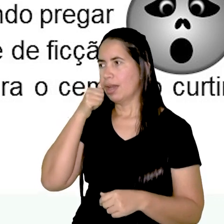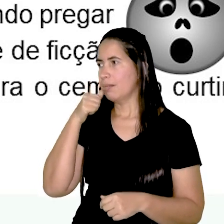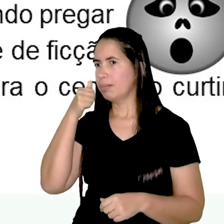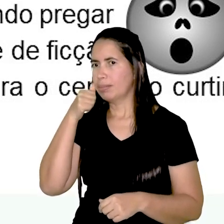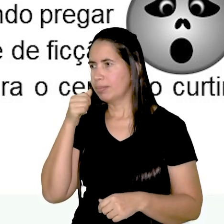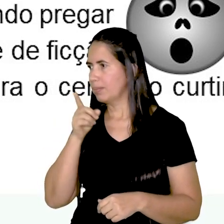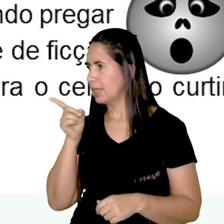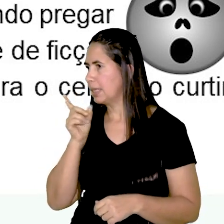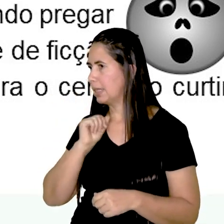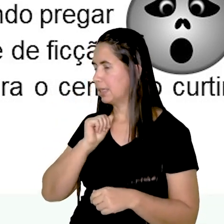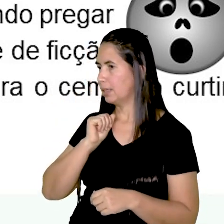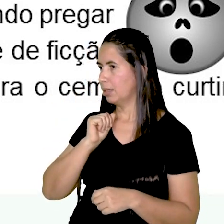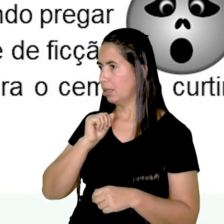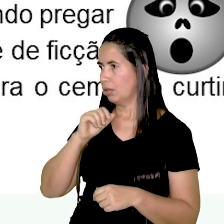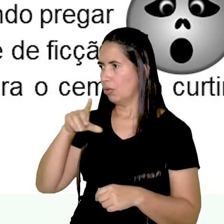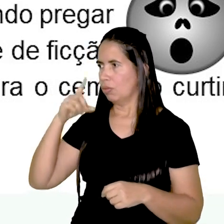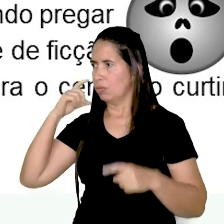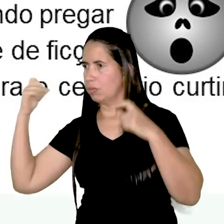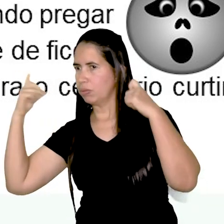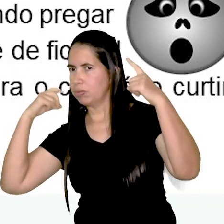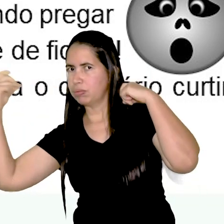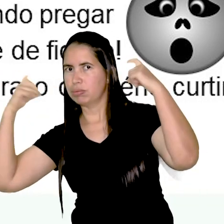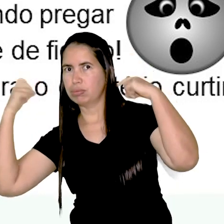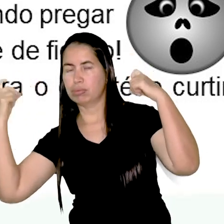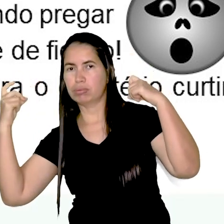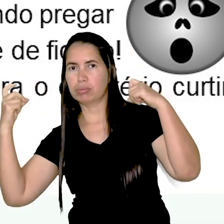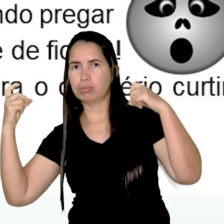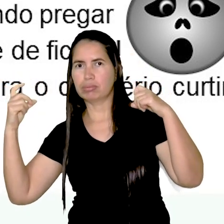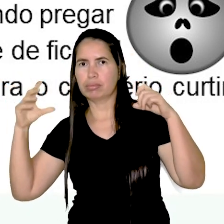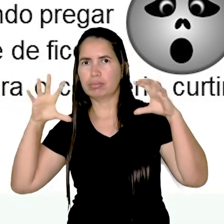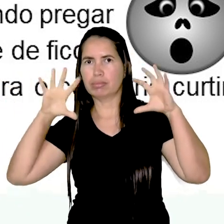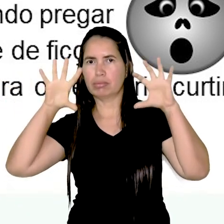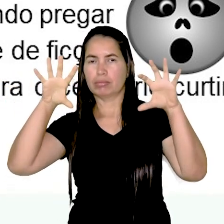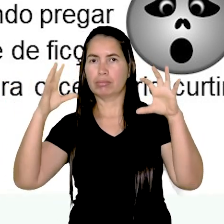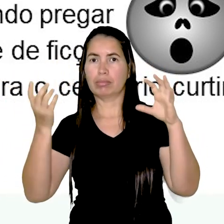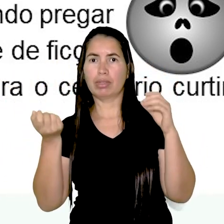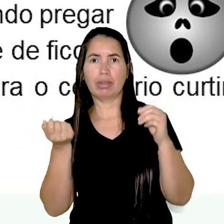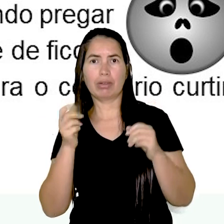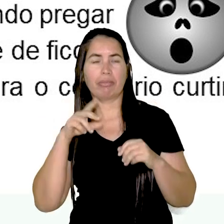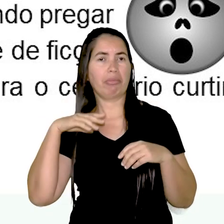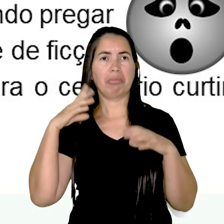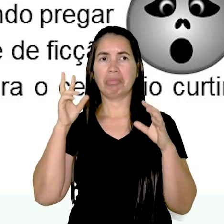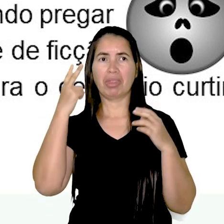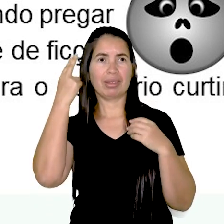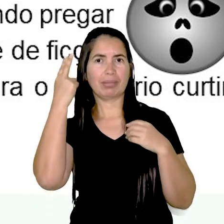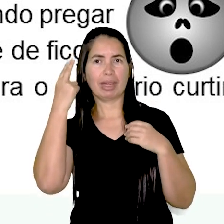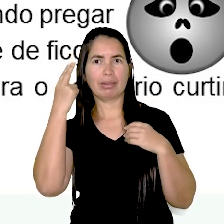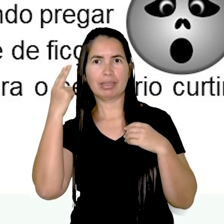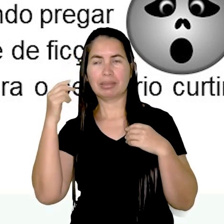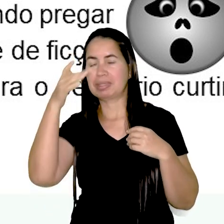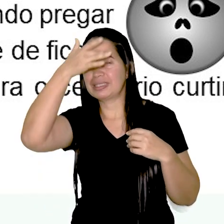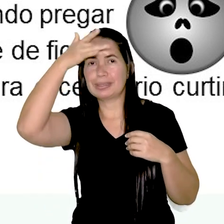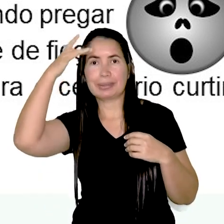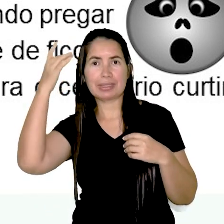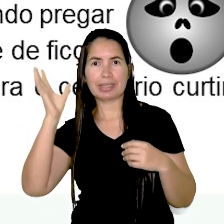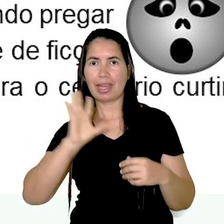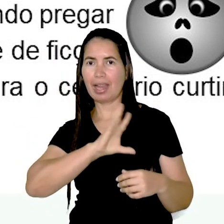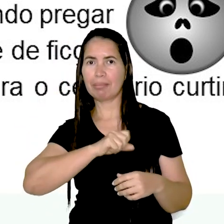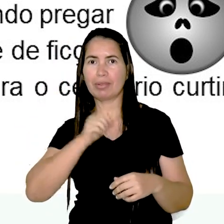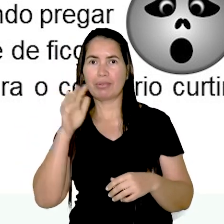papo fantasmagórico. O terror virou moda. O pessoal adora filmes de espanto.